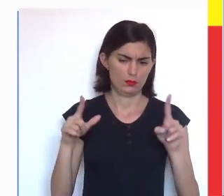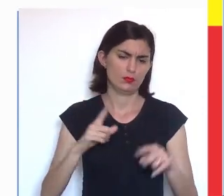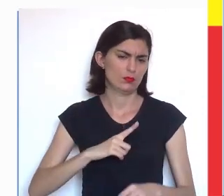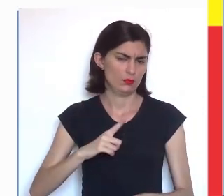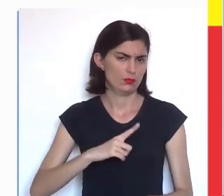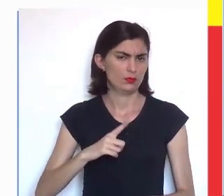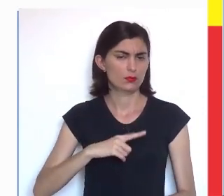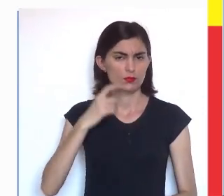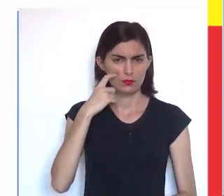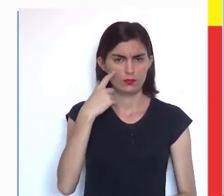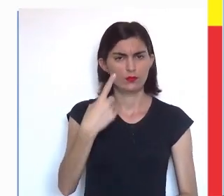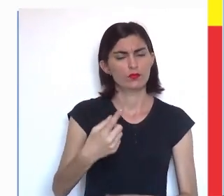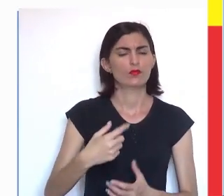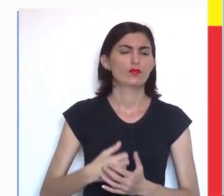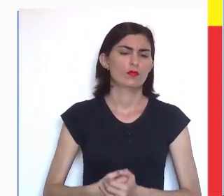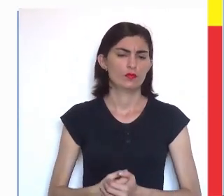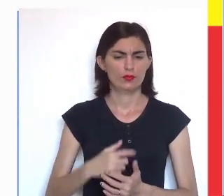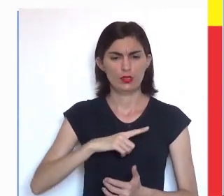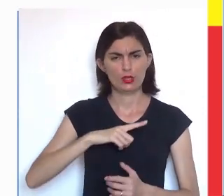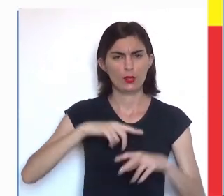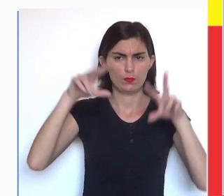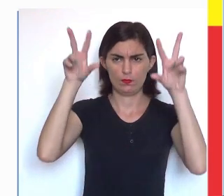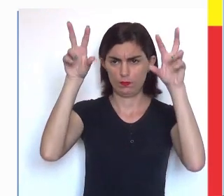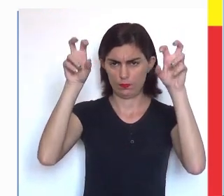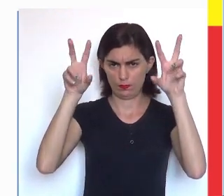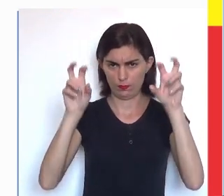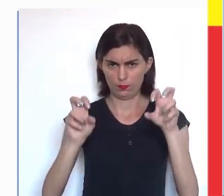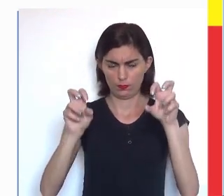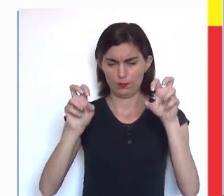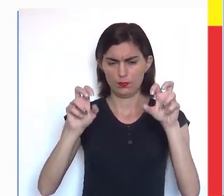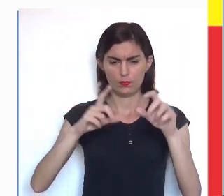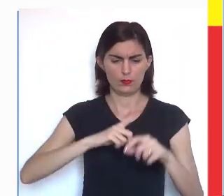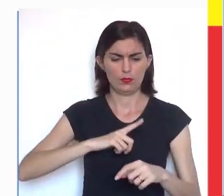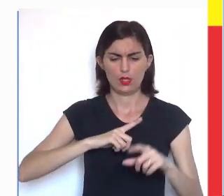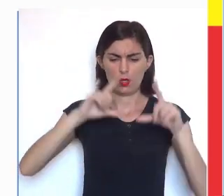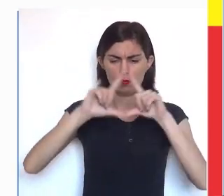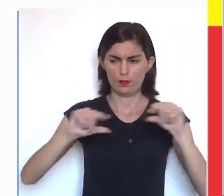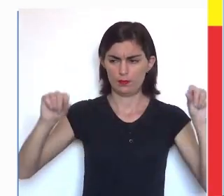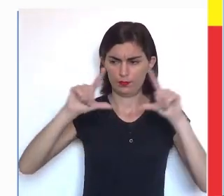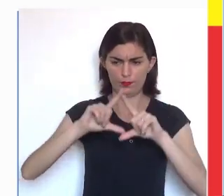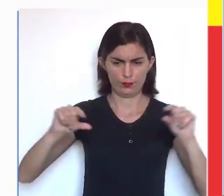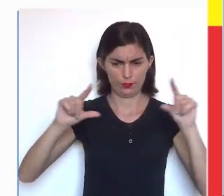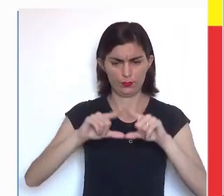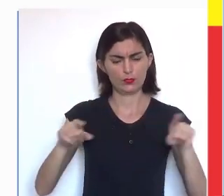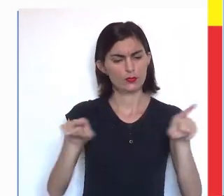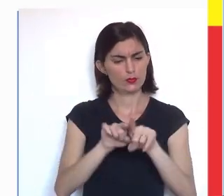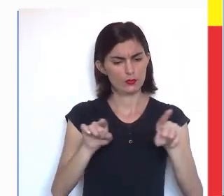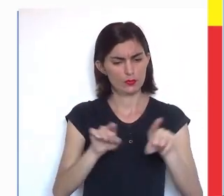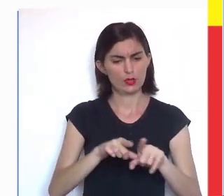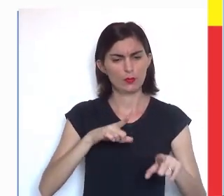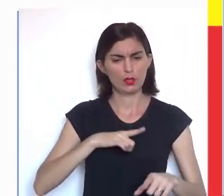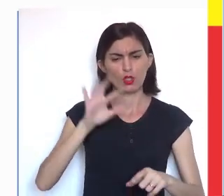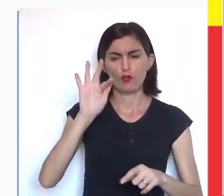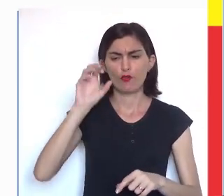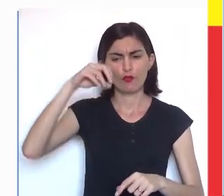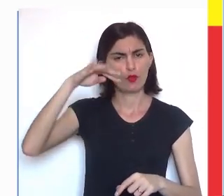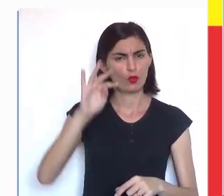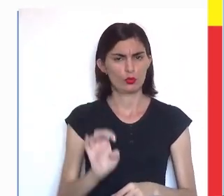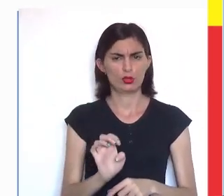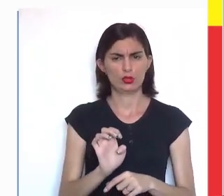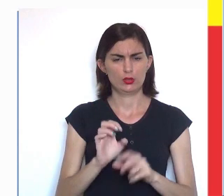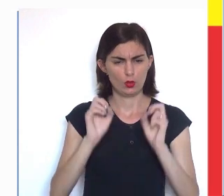Mas tem, veja o seguinte, tem o título, tem a legenda, também tem a